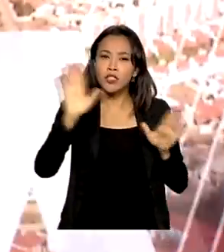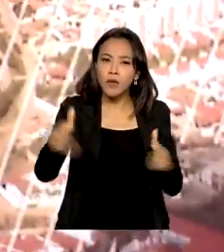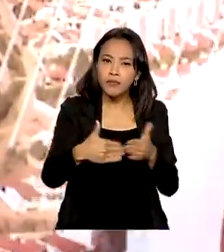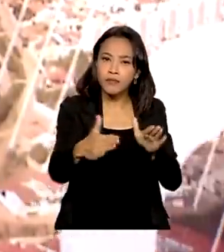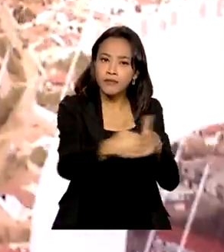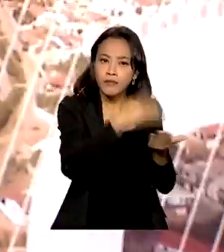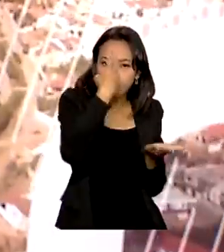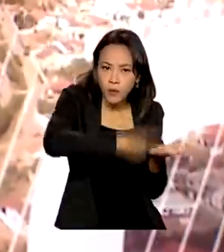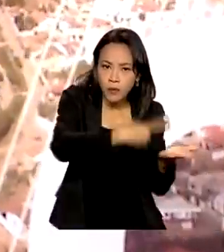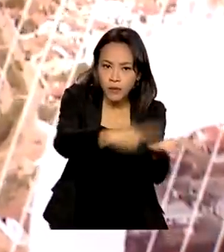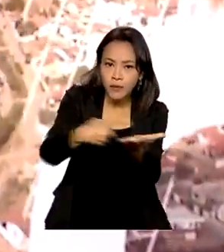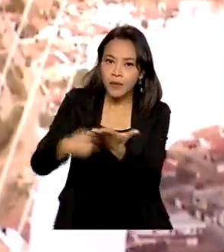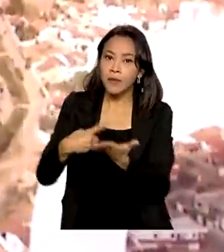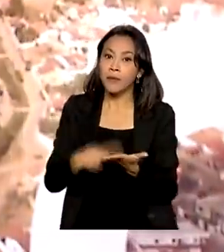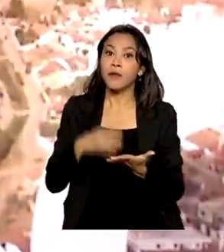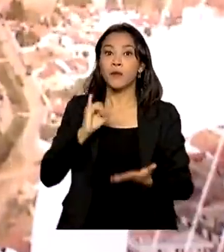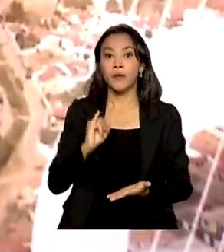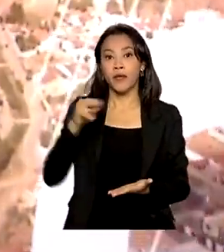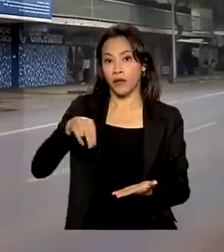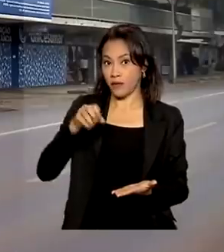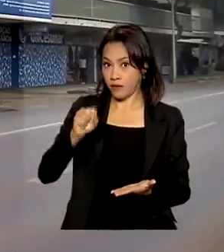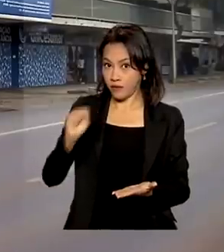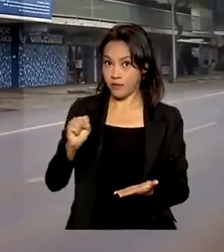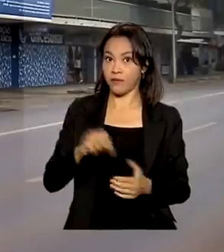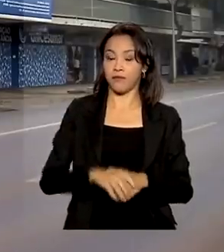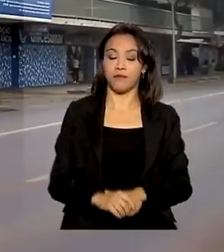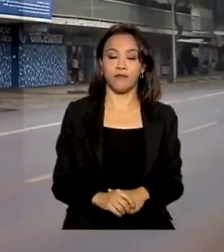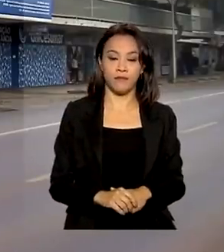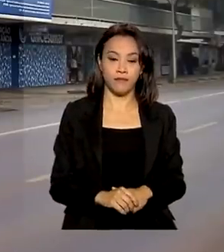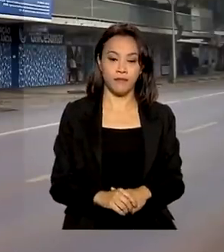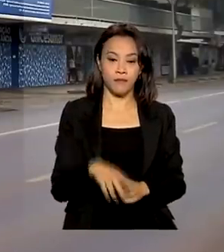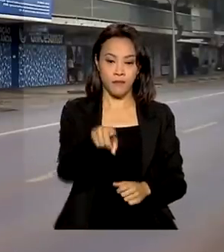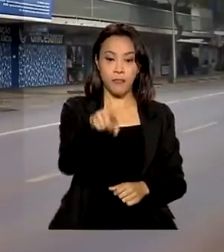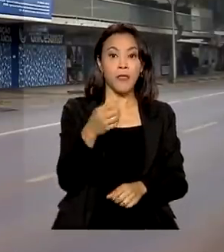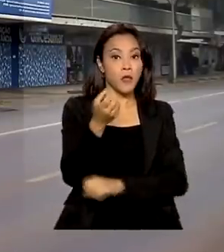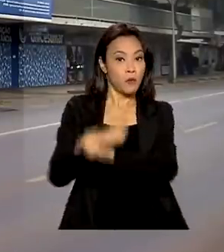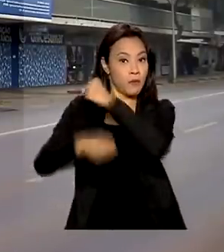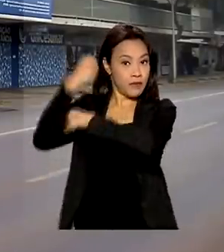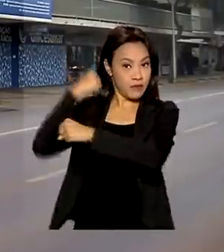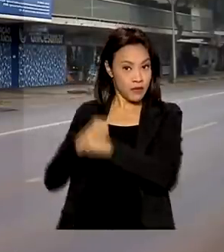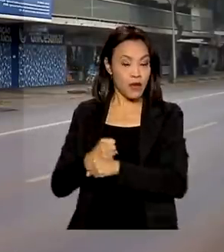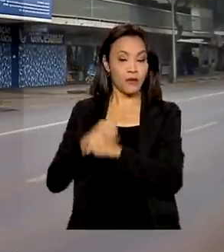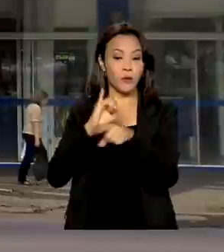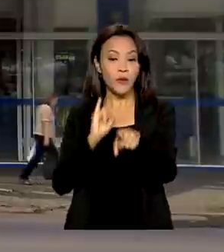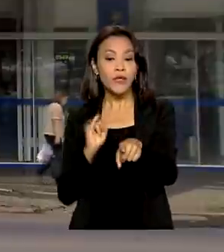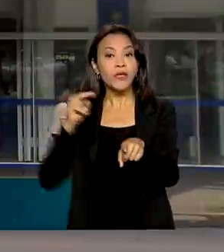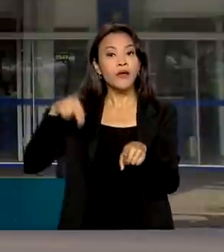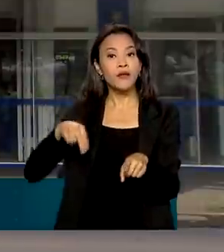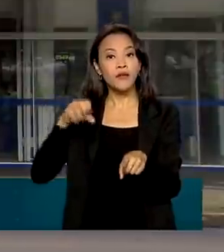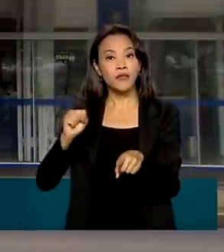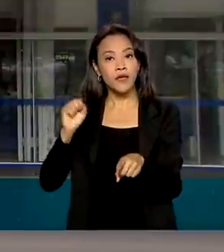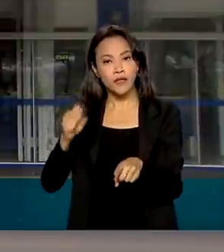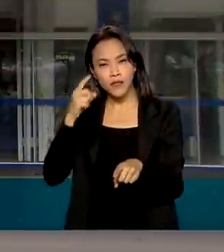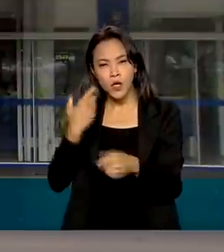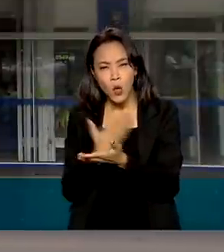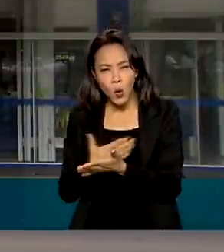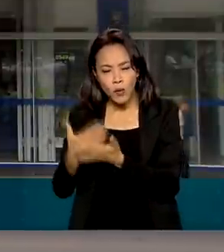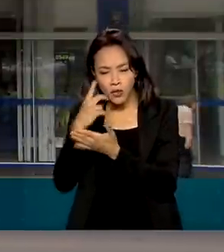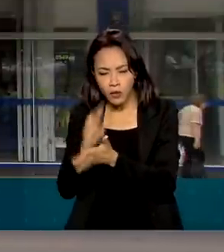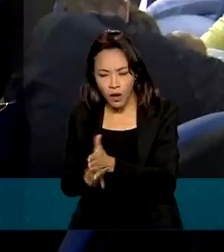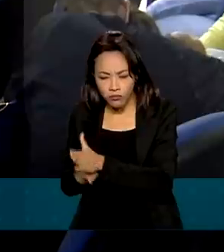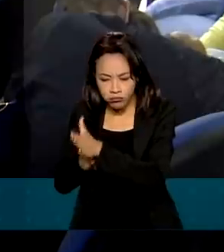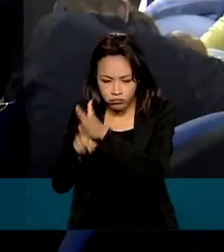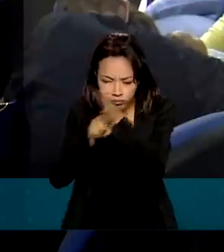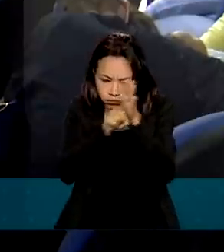cooperação técnica com o Instituto. No ano passado, o INSS começou um pente fino nos benefícios